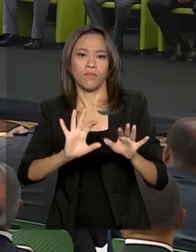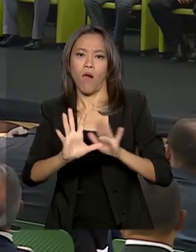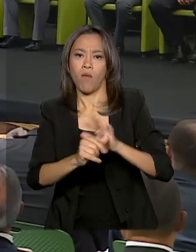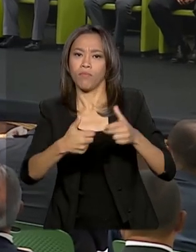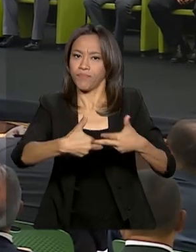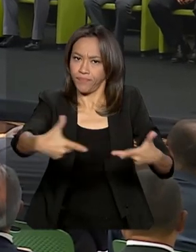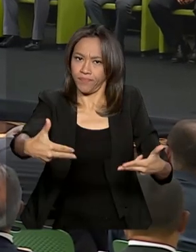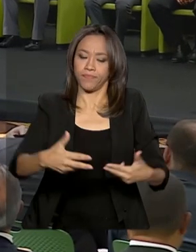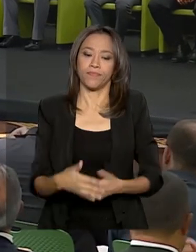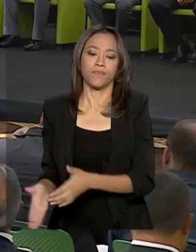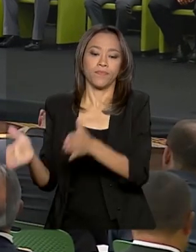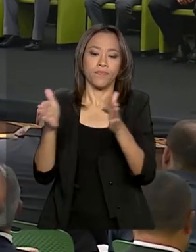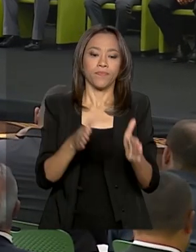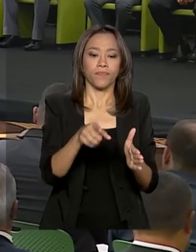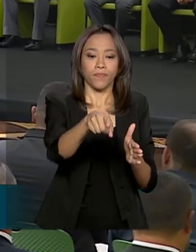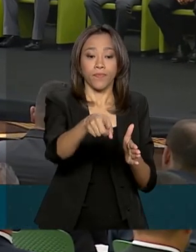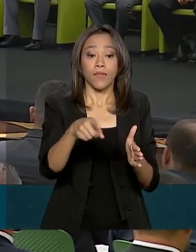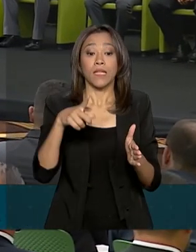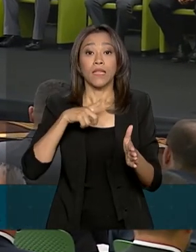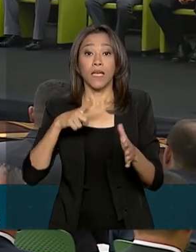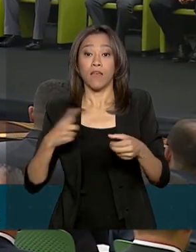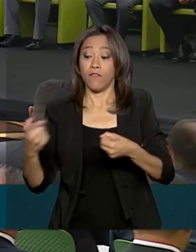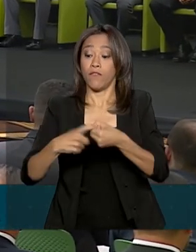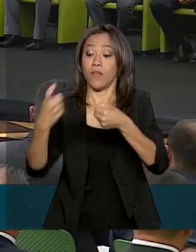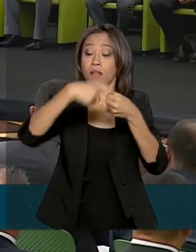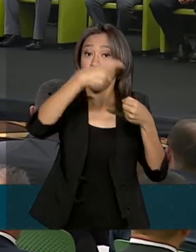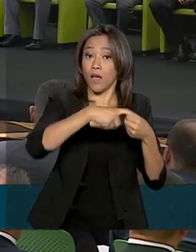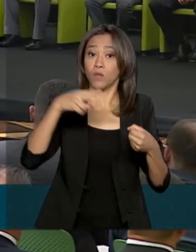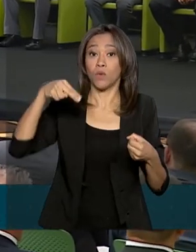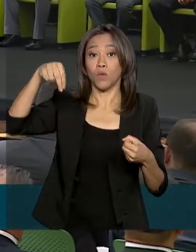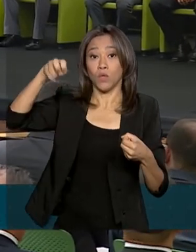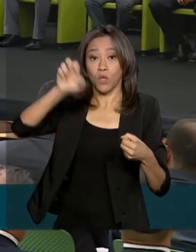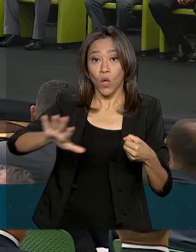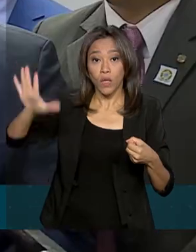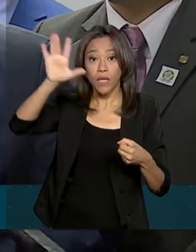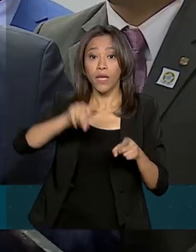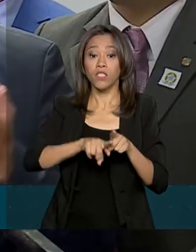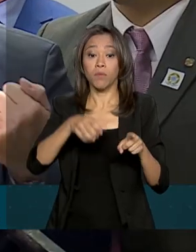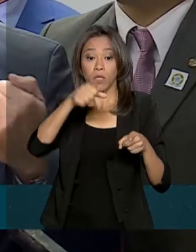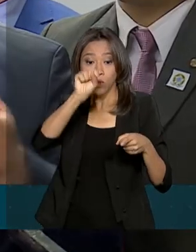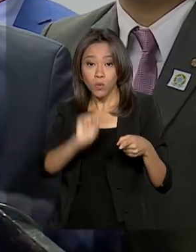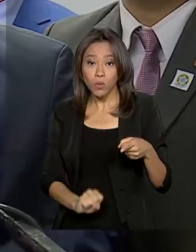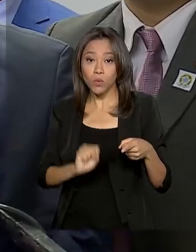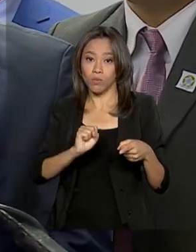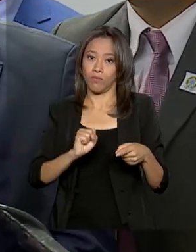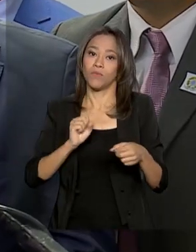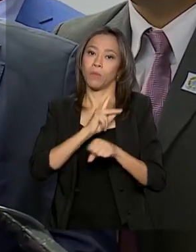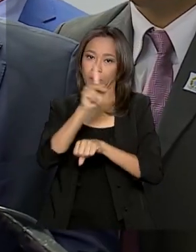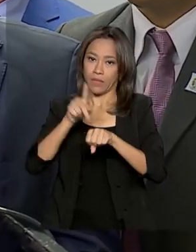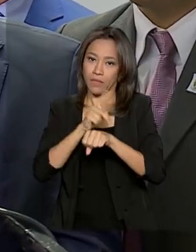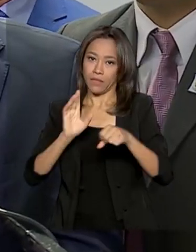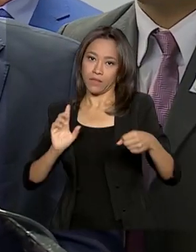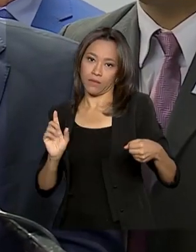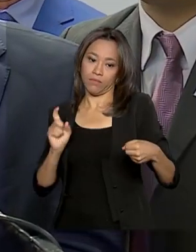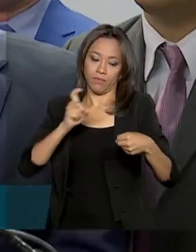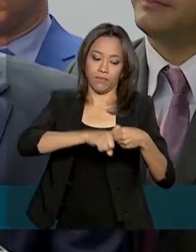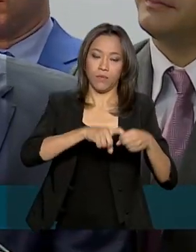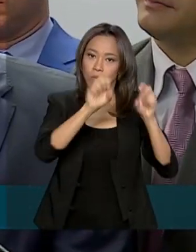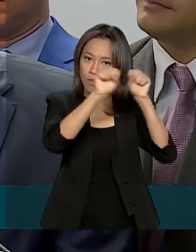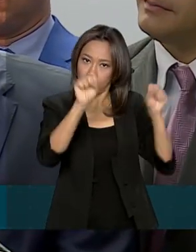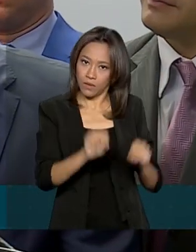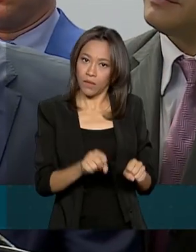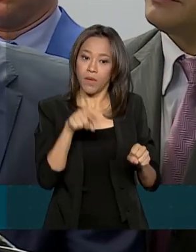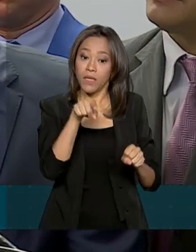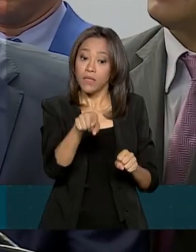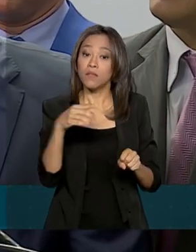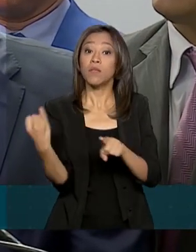ligado a outros centros de inteligência, como o do Nordeste e Sul do país. A integração é fundamental no combate